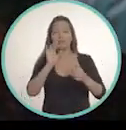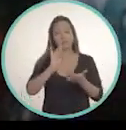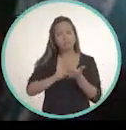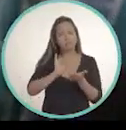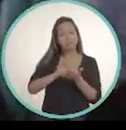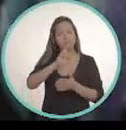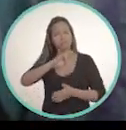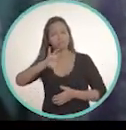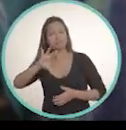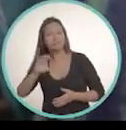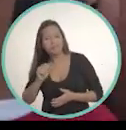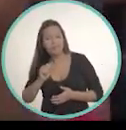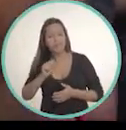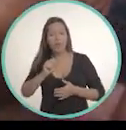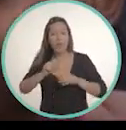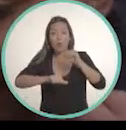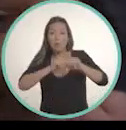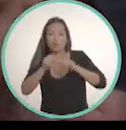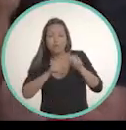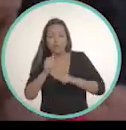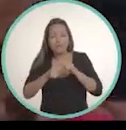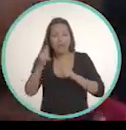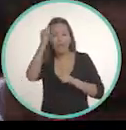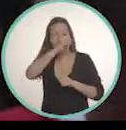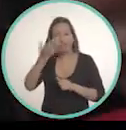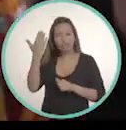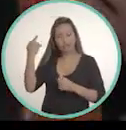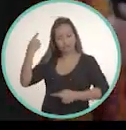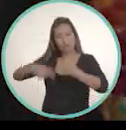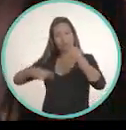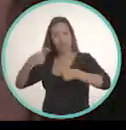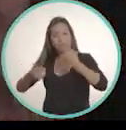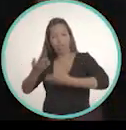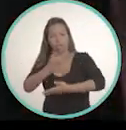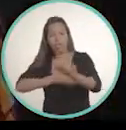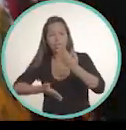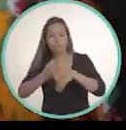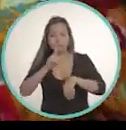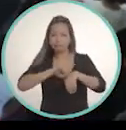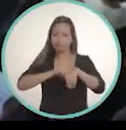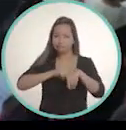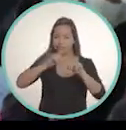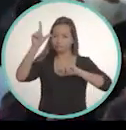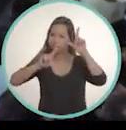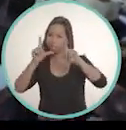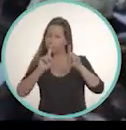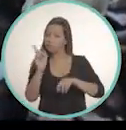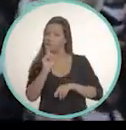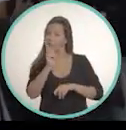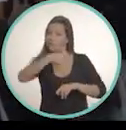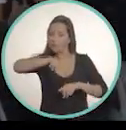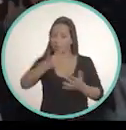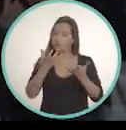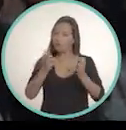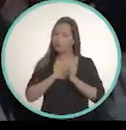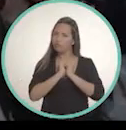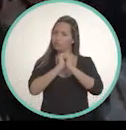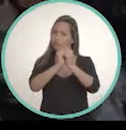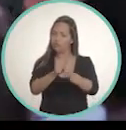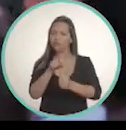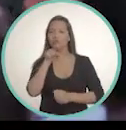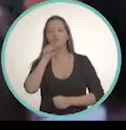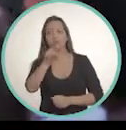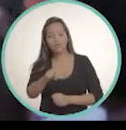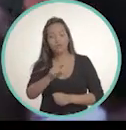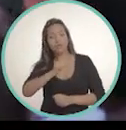o dia a dia, mudar a velha política do conchavo de troca de cargos e favores por tempo de televisão. Não é isso que representamos. Uma outra